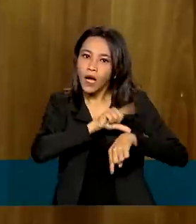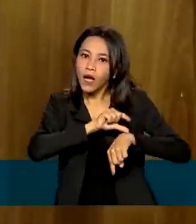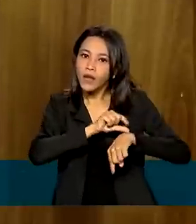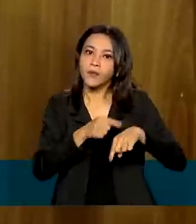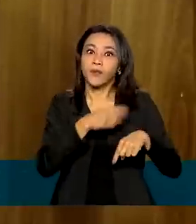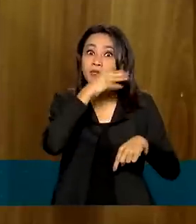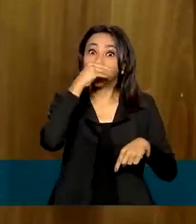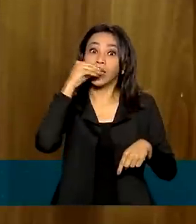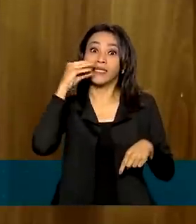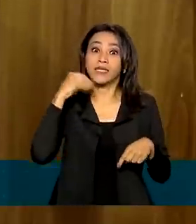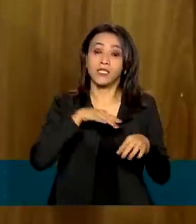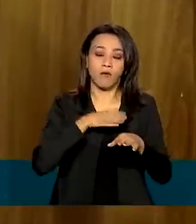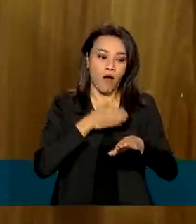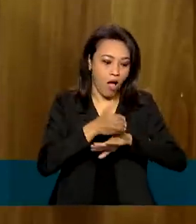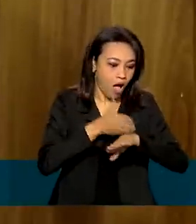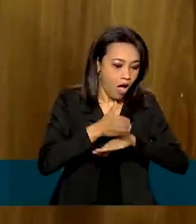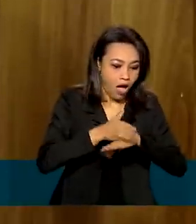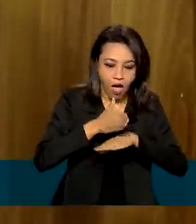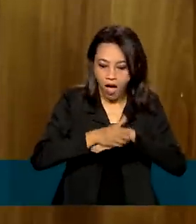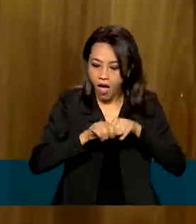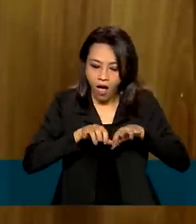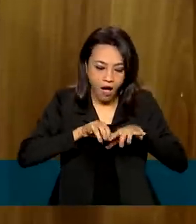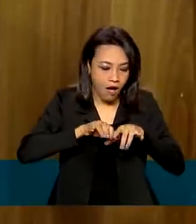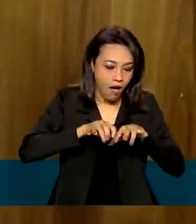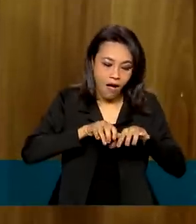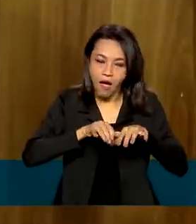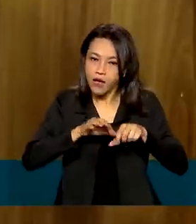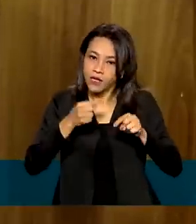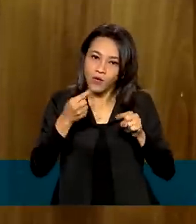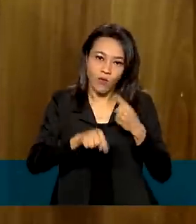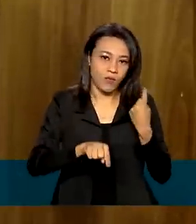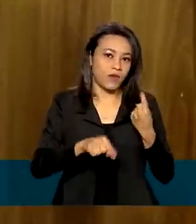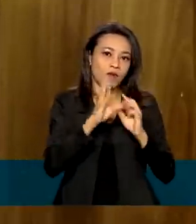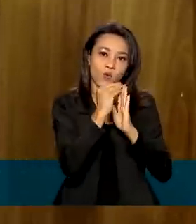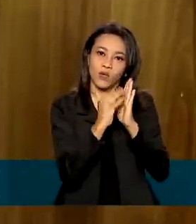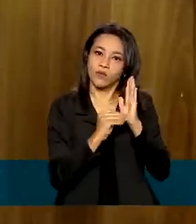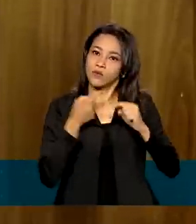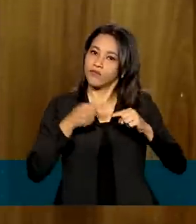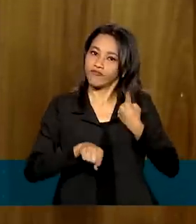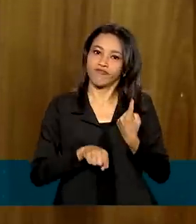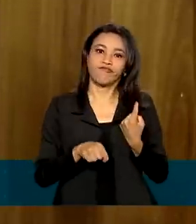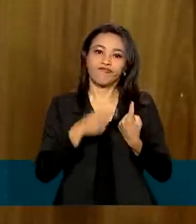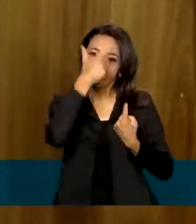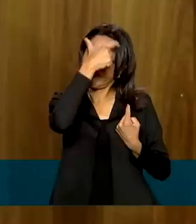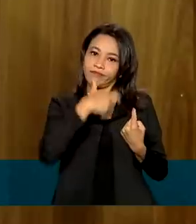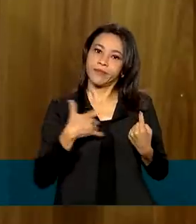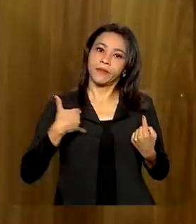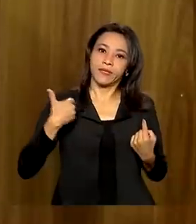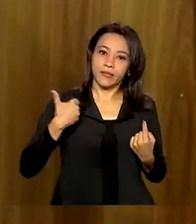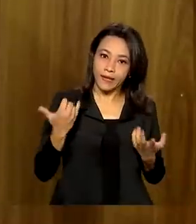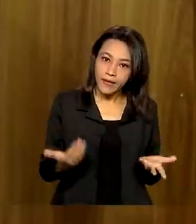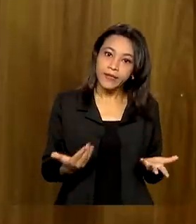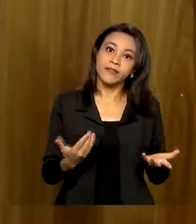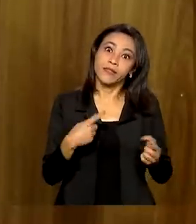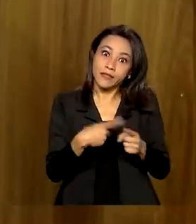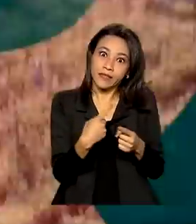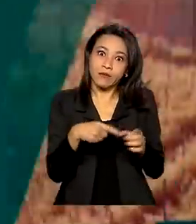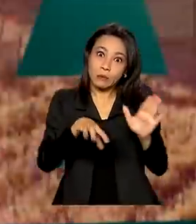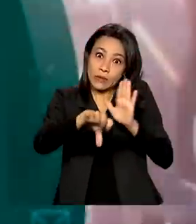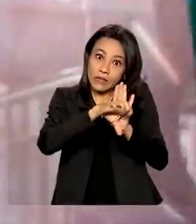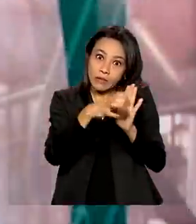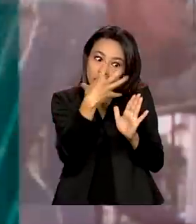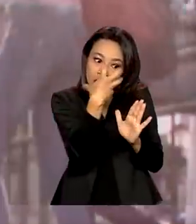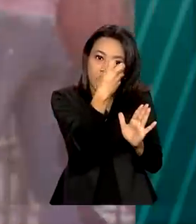adolescentes estão acessando conteúdos inadequados e onde eles estão sendo cooptados por essas redes criminosas.